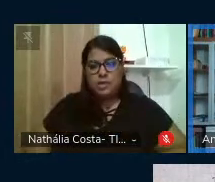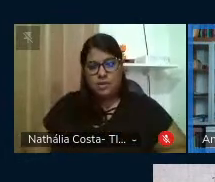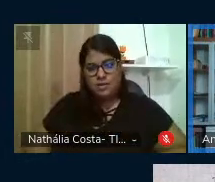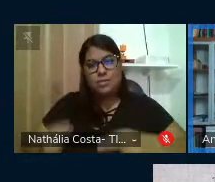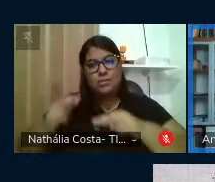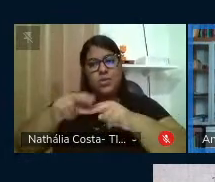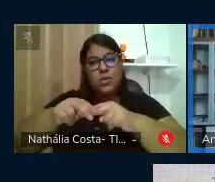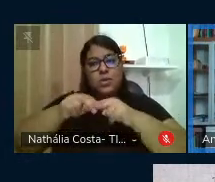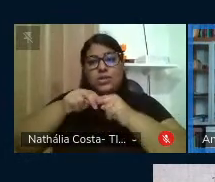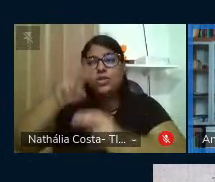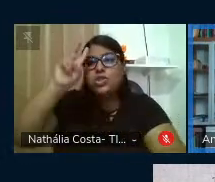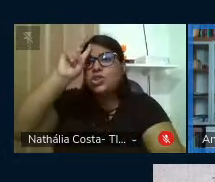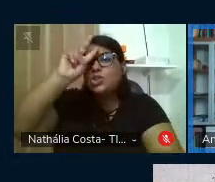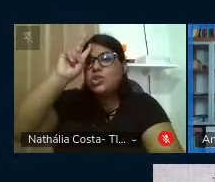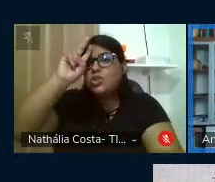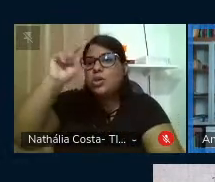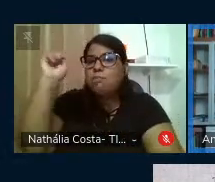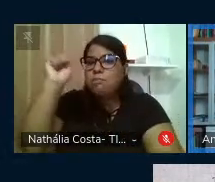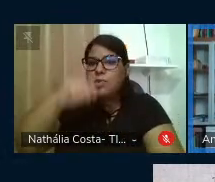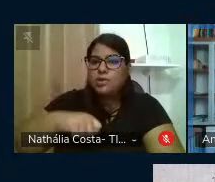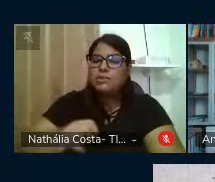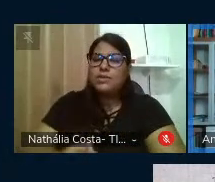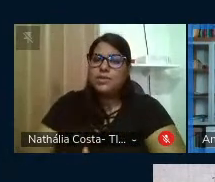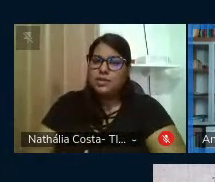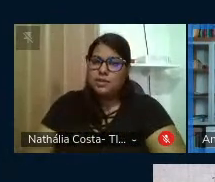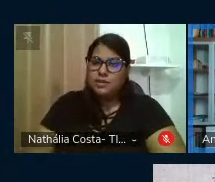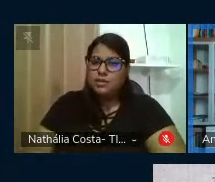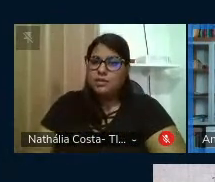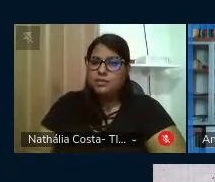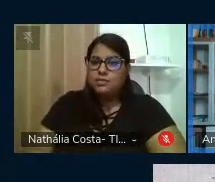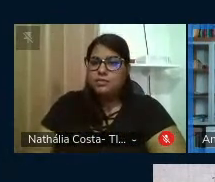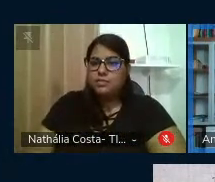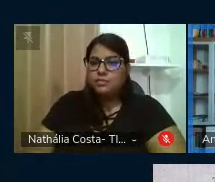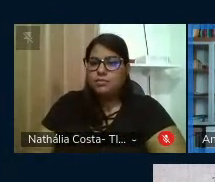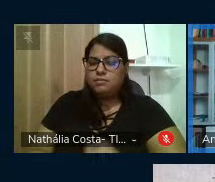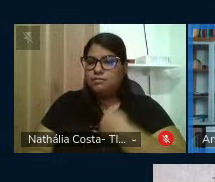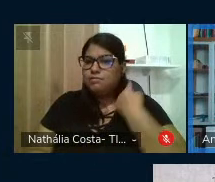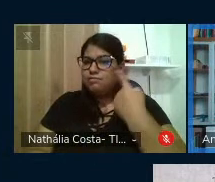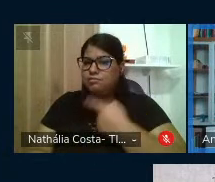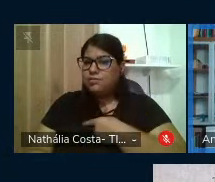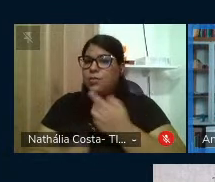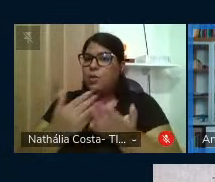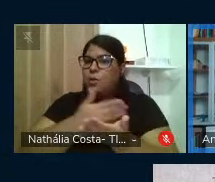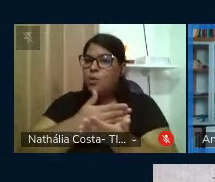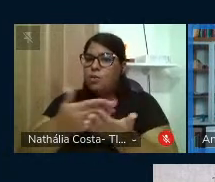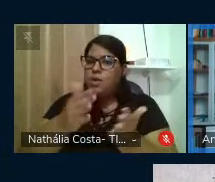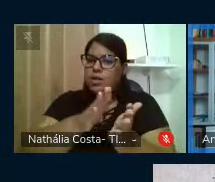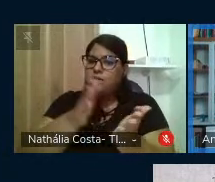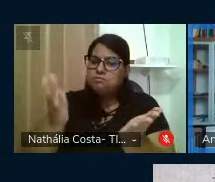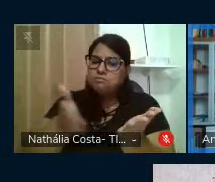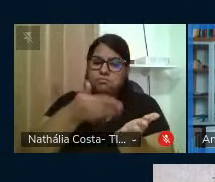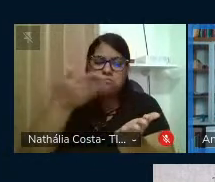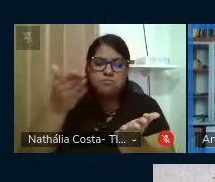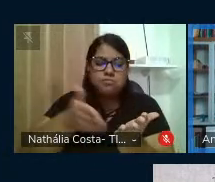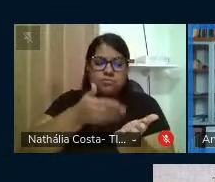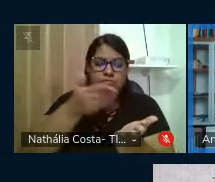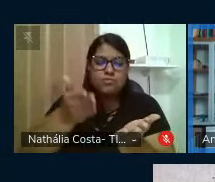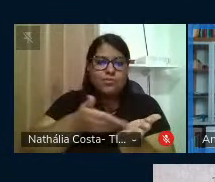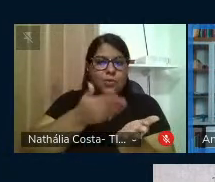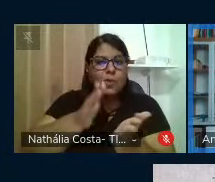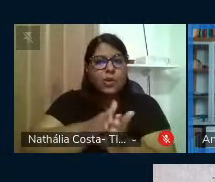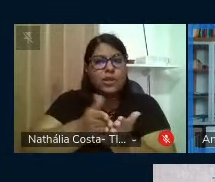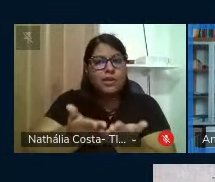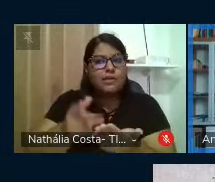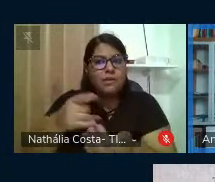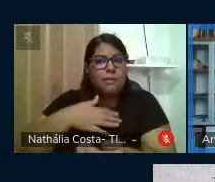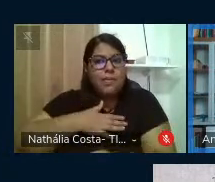portanto, da história como uma possibilidade. Quando a gente começa a folhear o livro, e posso dizer para vocês que foi um